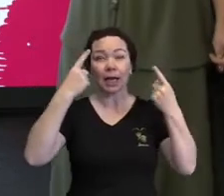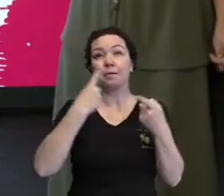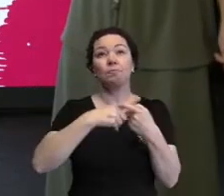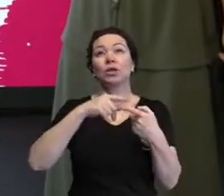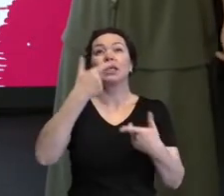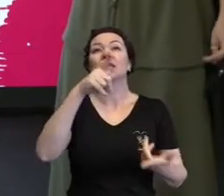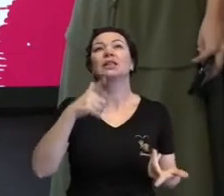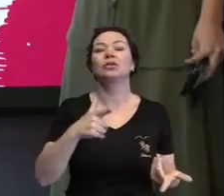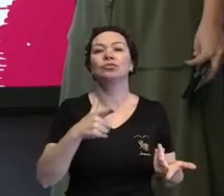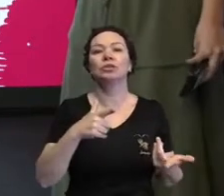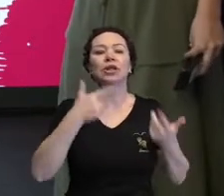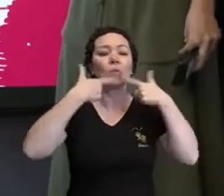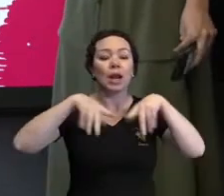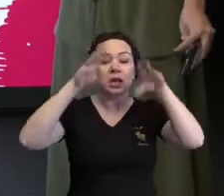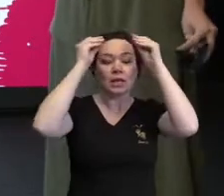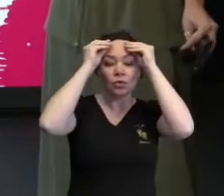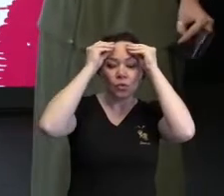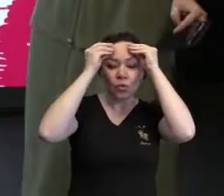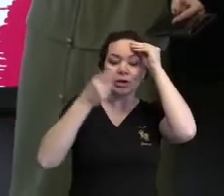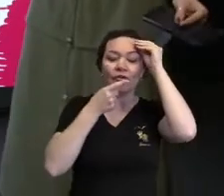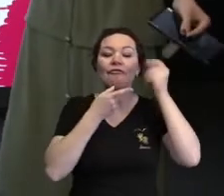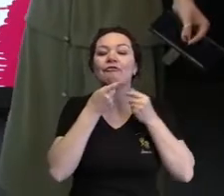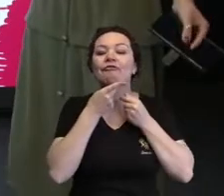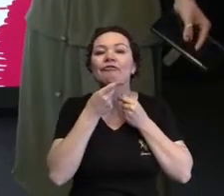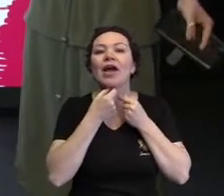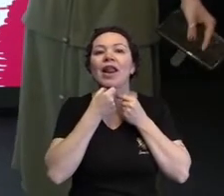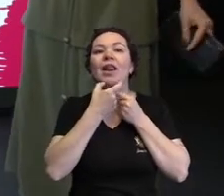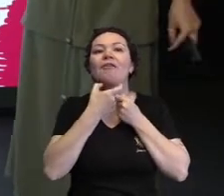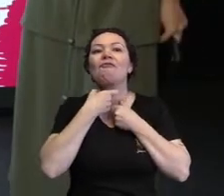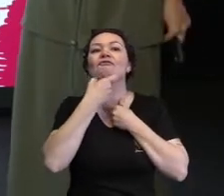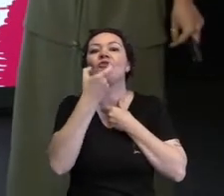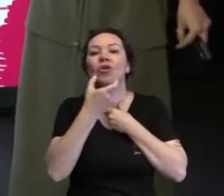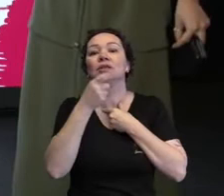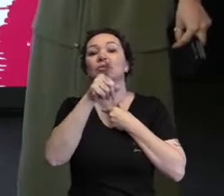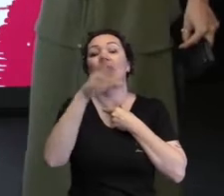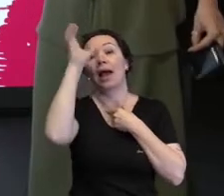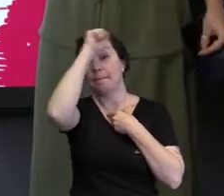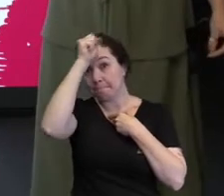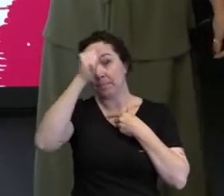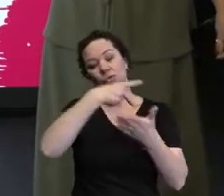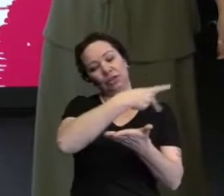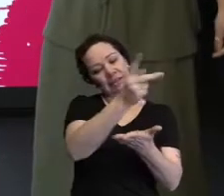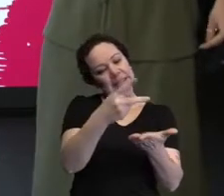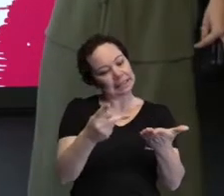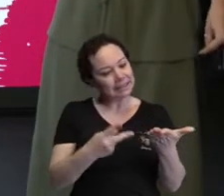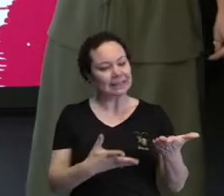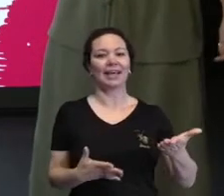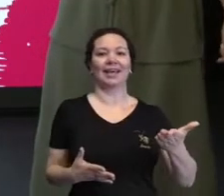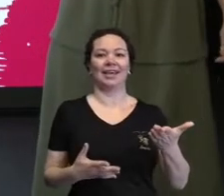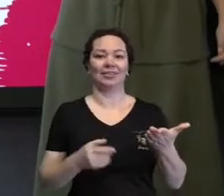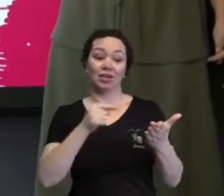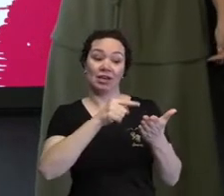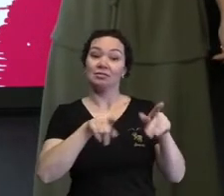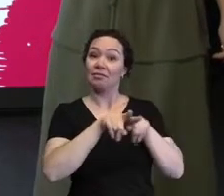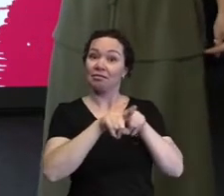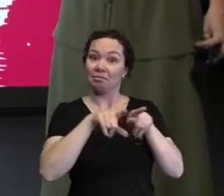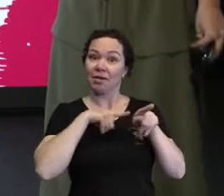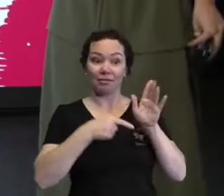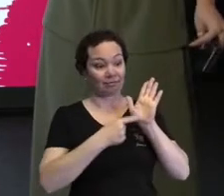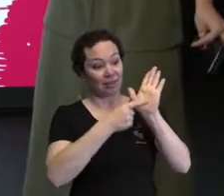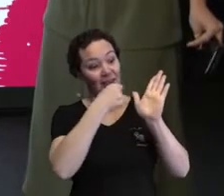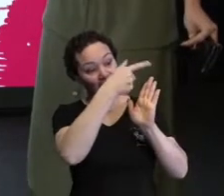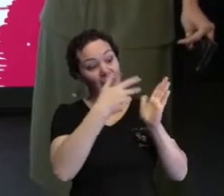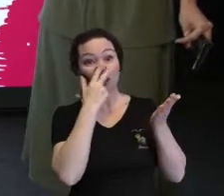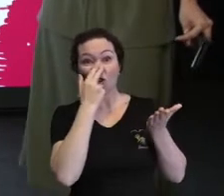verbal em casa. Então, a gente aprende a falar em linguagem gestual, em desenhos, né? Pelo olhar. Os palestrantes anteriores também